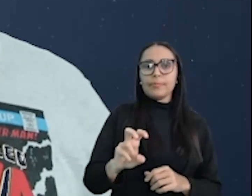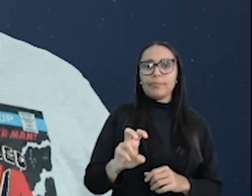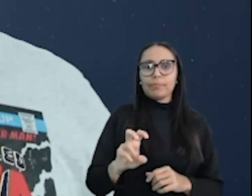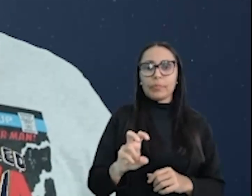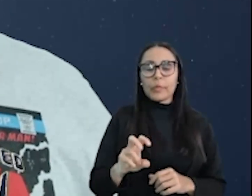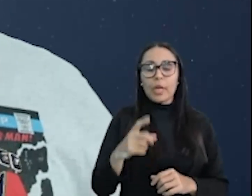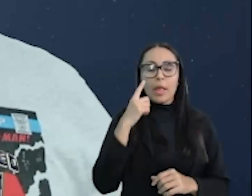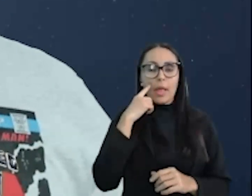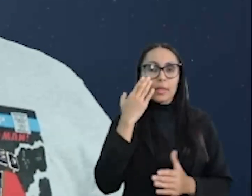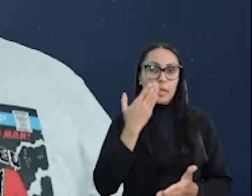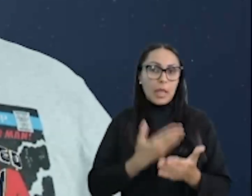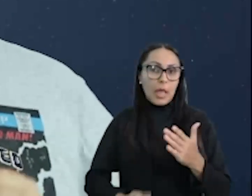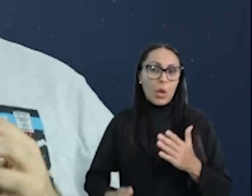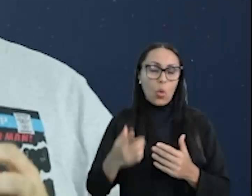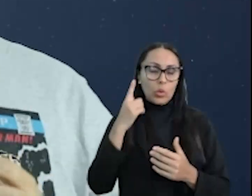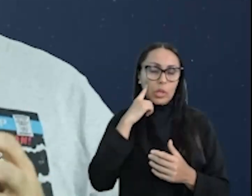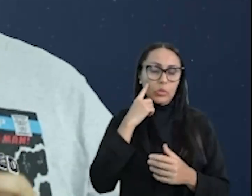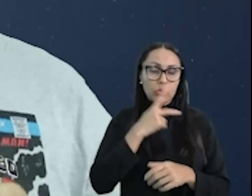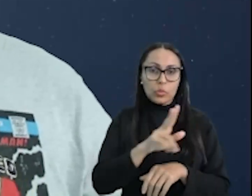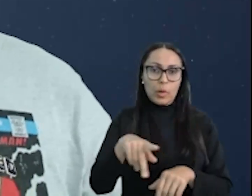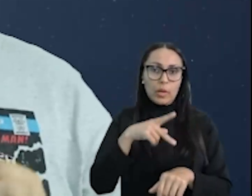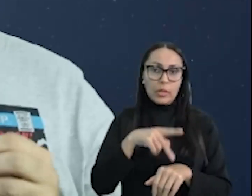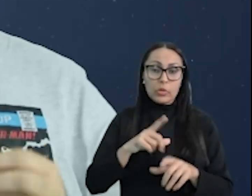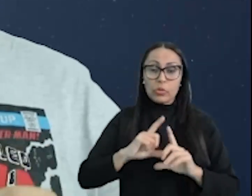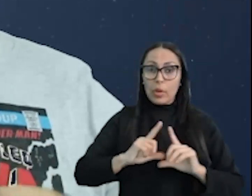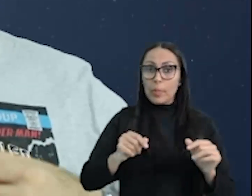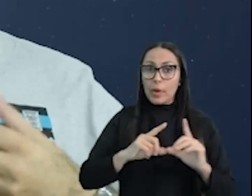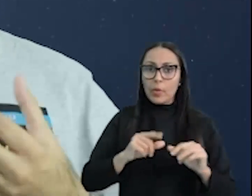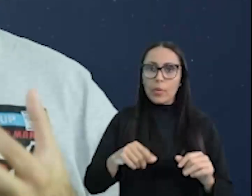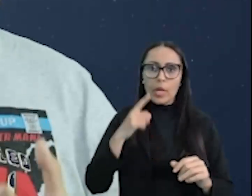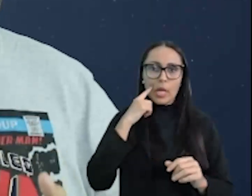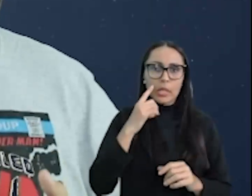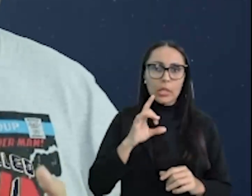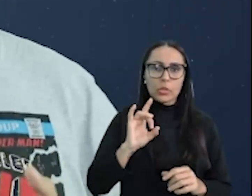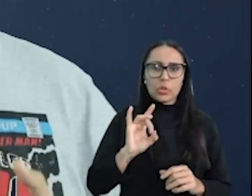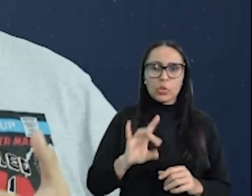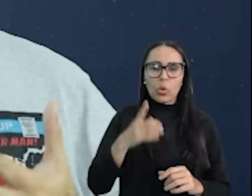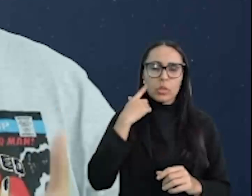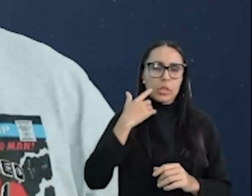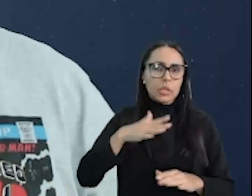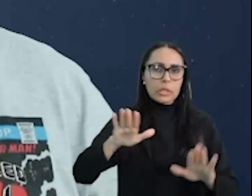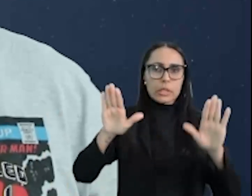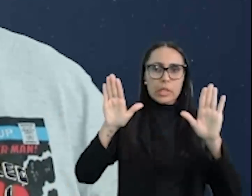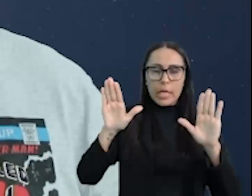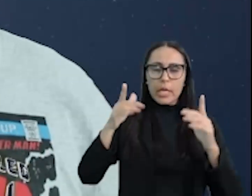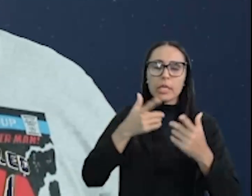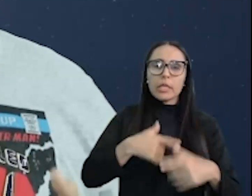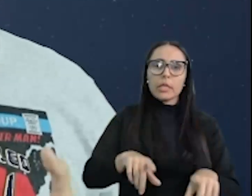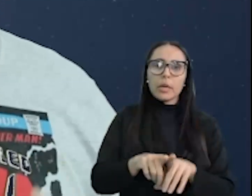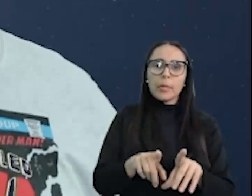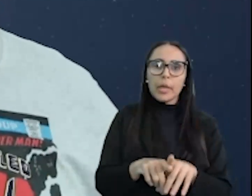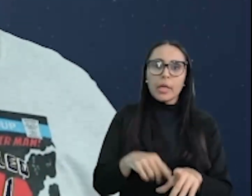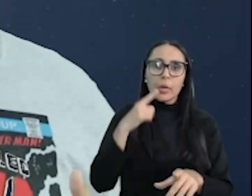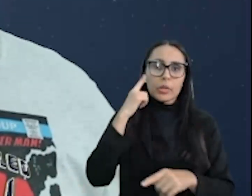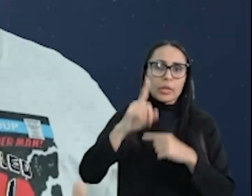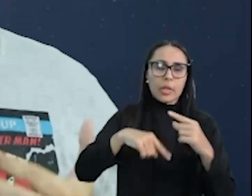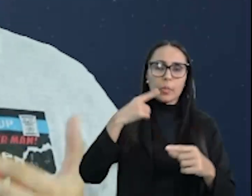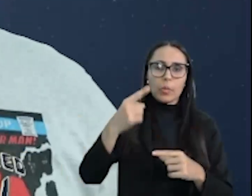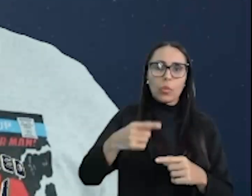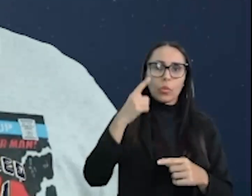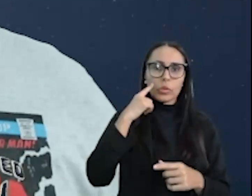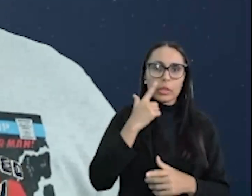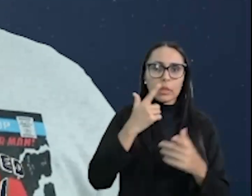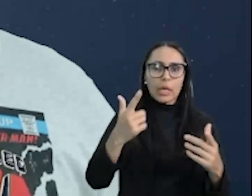Essa derrota do Japão, vale ressaltar que ele só se rende de forma incondicional após os